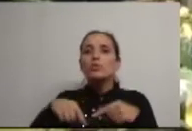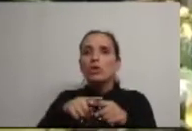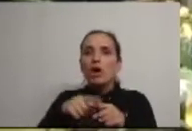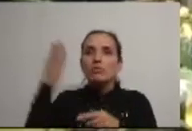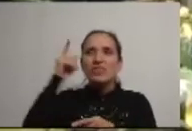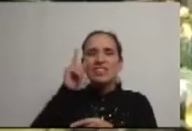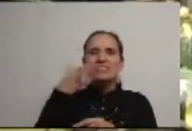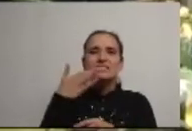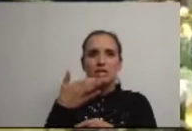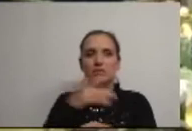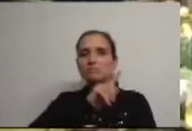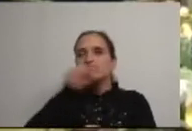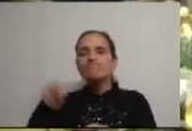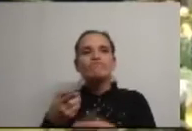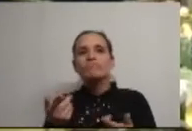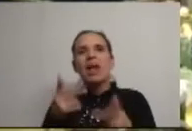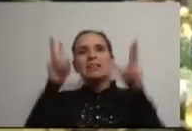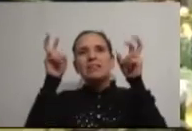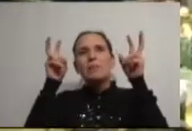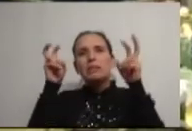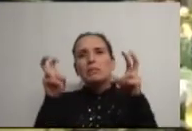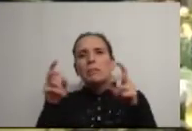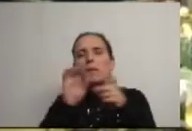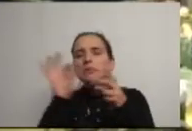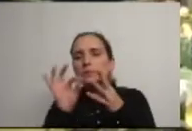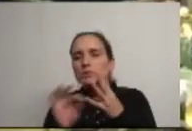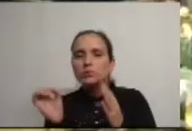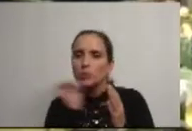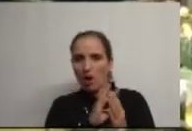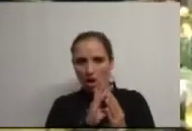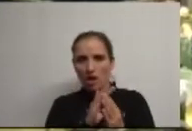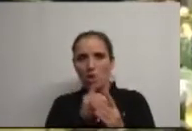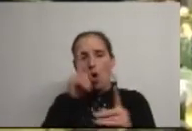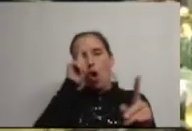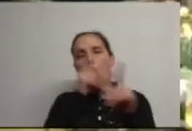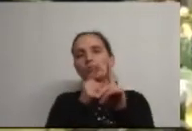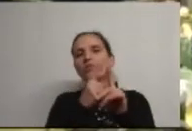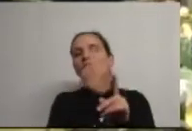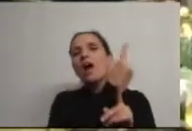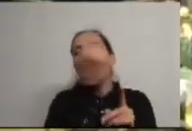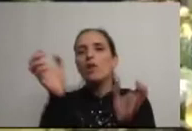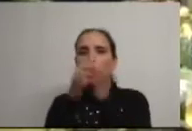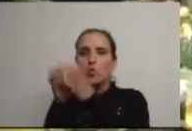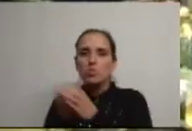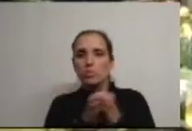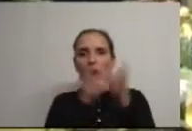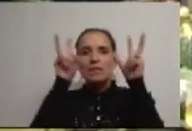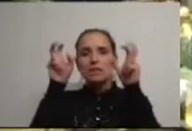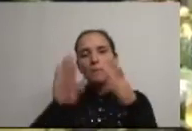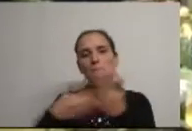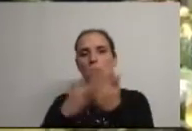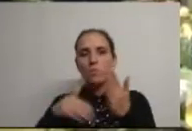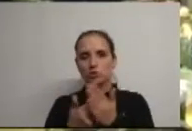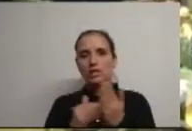de outubro, entenderam os mesmos não definir temas específicos a debater, ficando depois ao critério de cada grupo municipal abordar os assuntos que